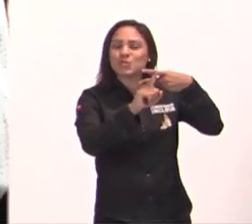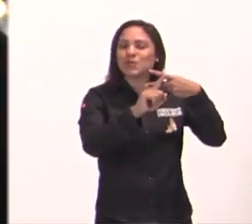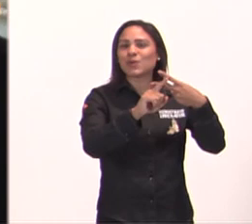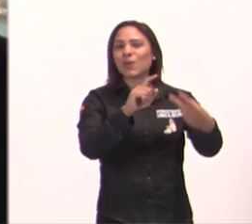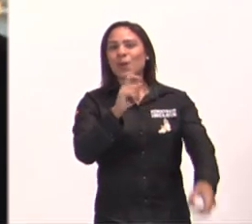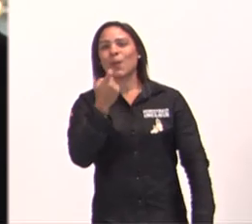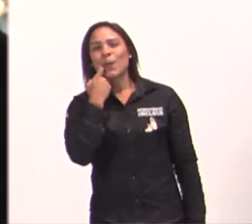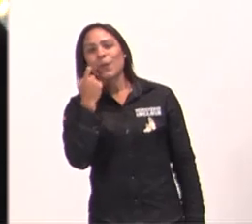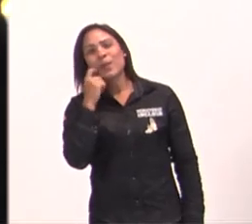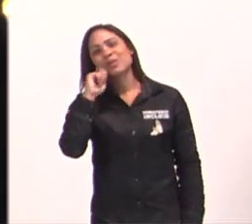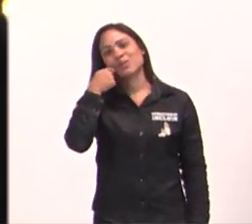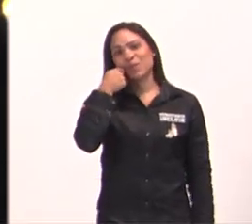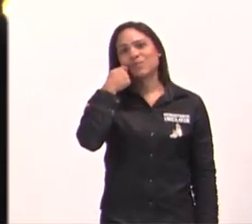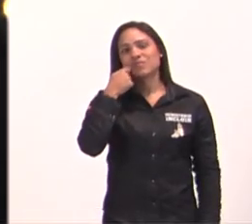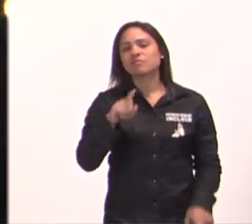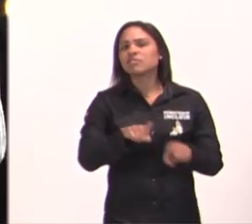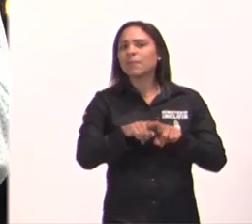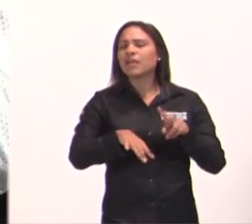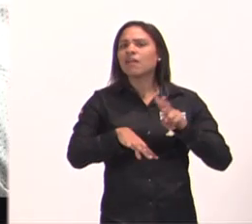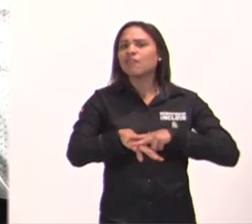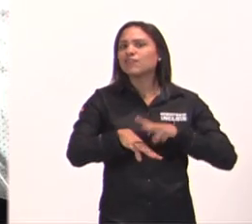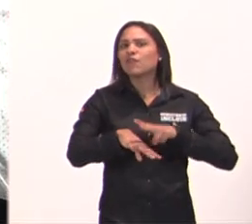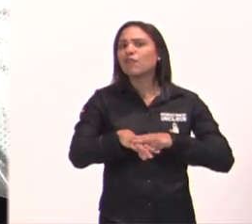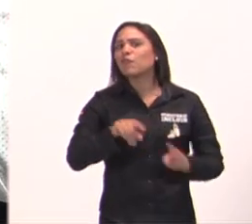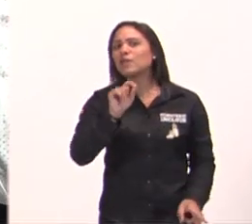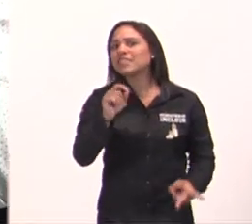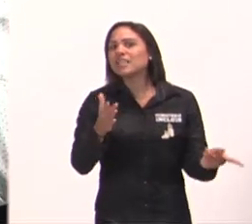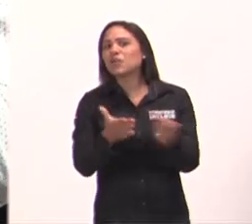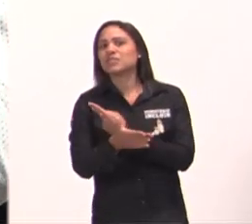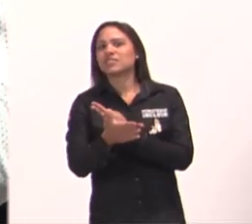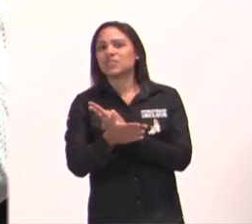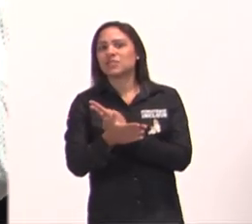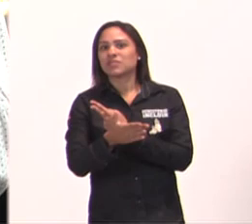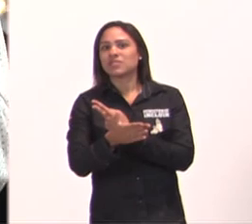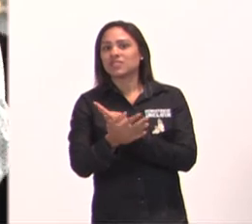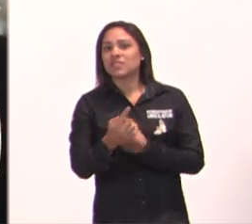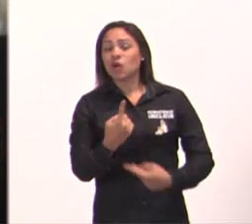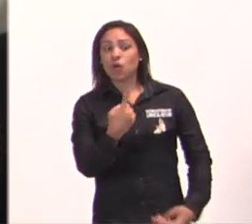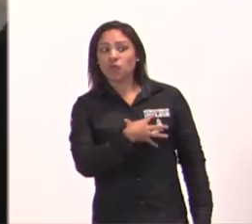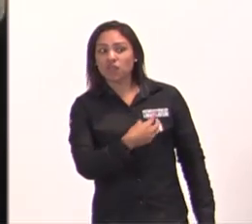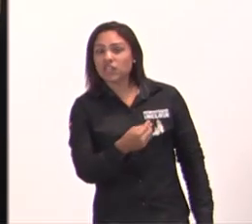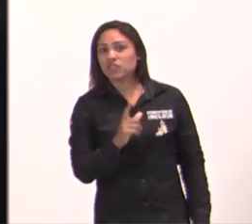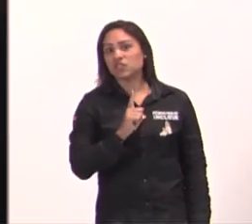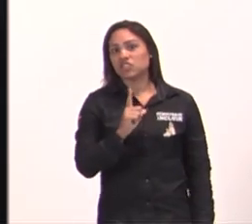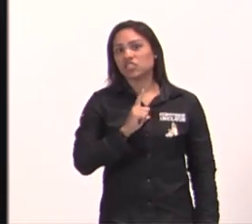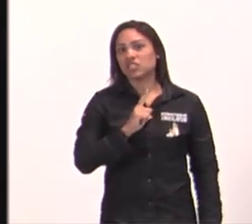e ela era viúva, só tinha aquele filho, a viúva de Naim, e Jesus disse para ela, não chores,